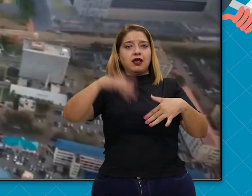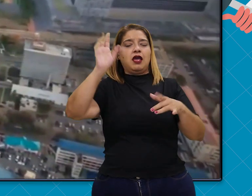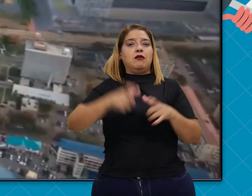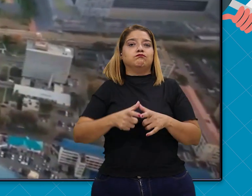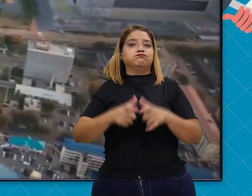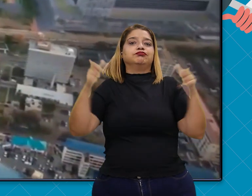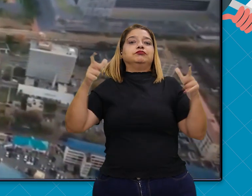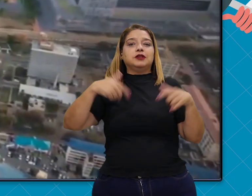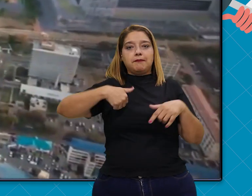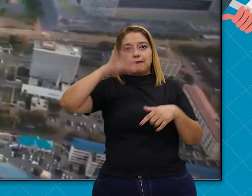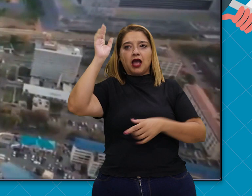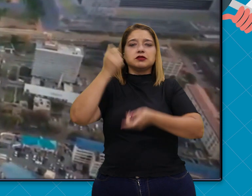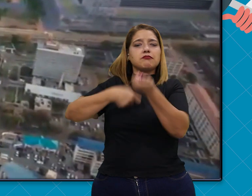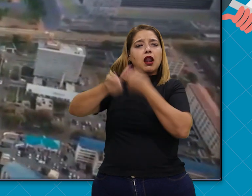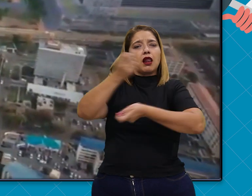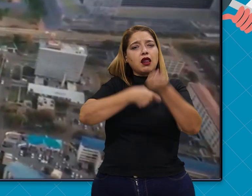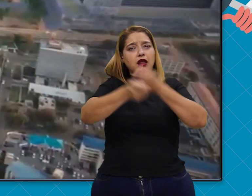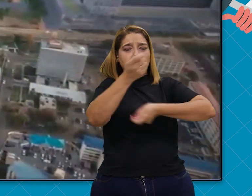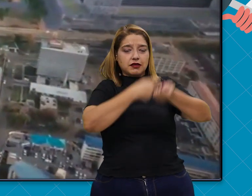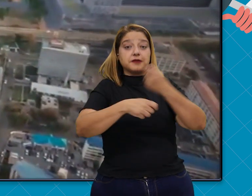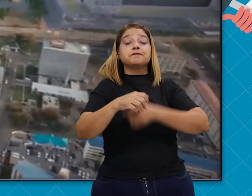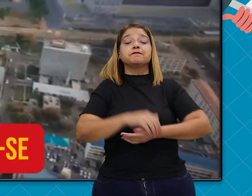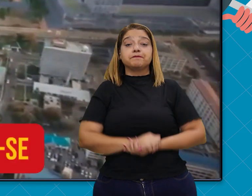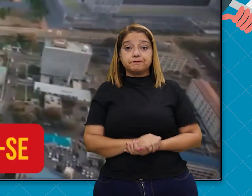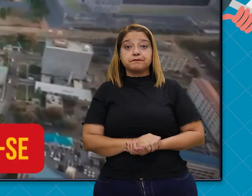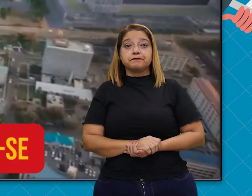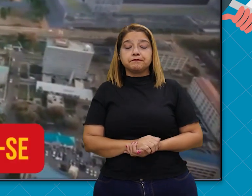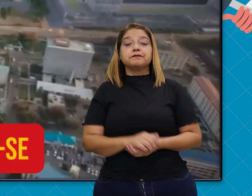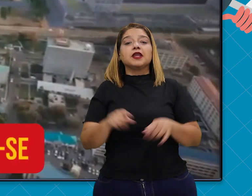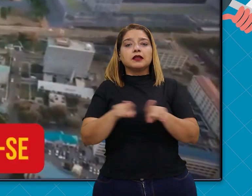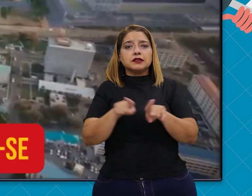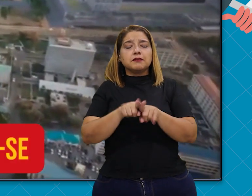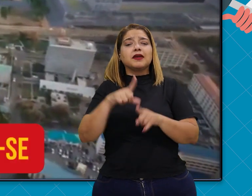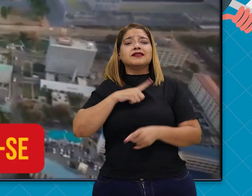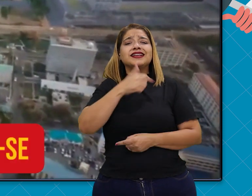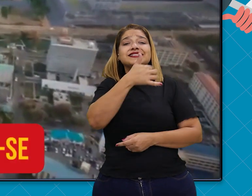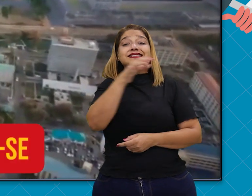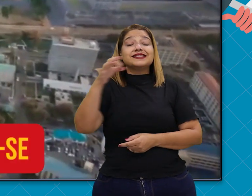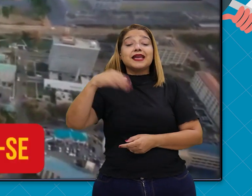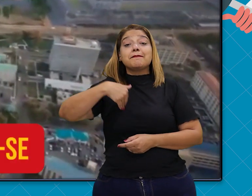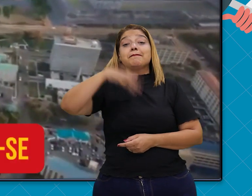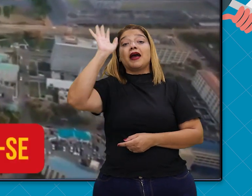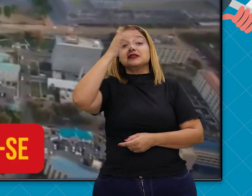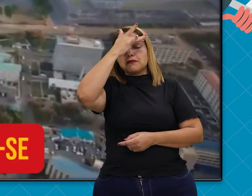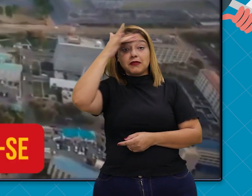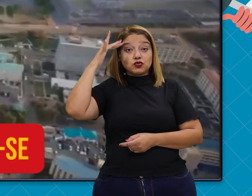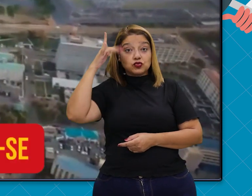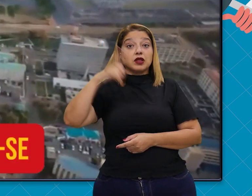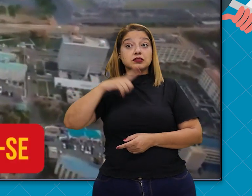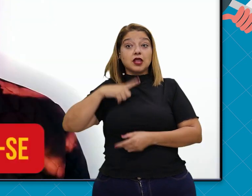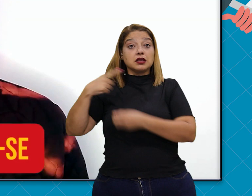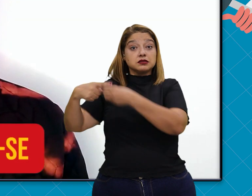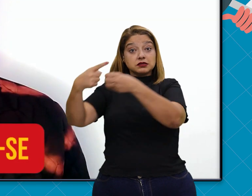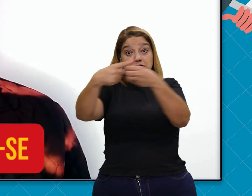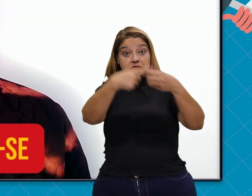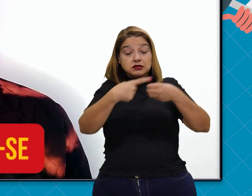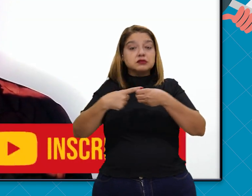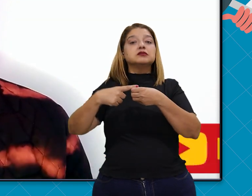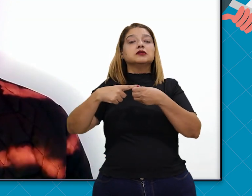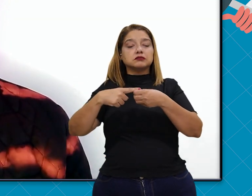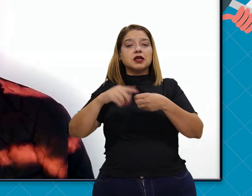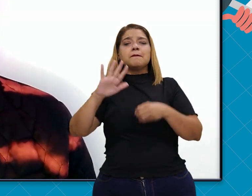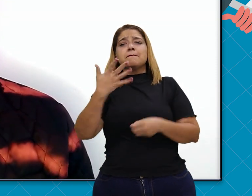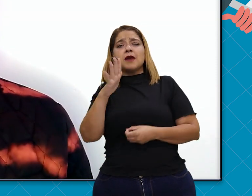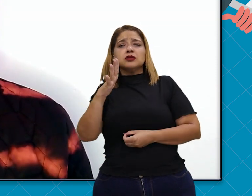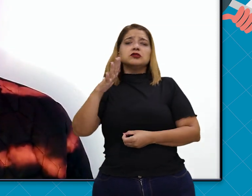seu orçamento. E existem mais de 100 pessoas na cidade que tem um patrimônio líquido de